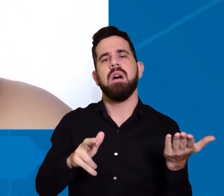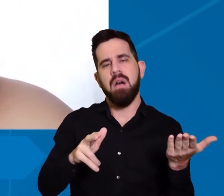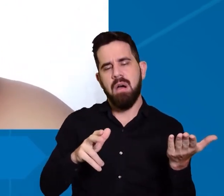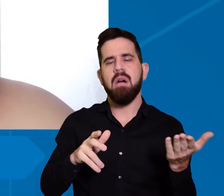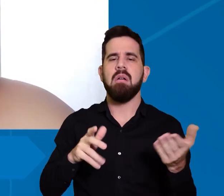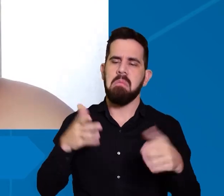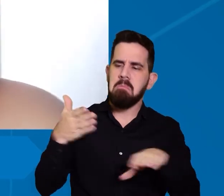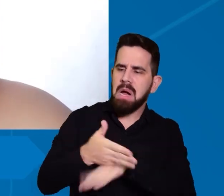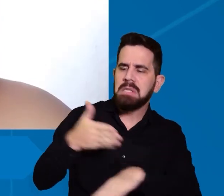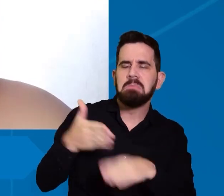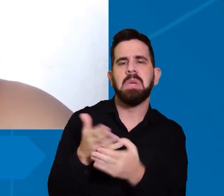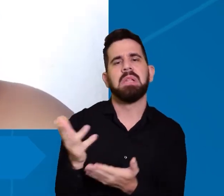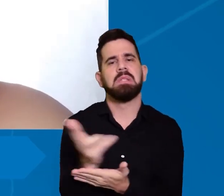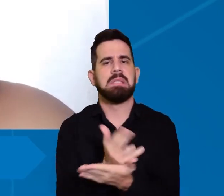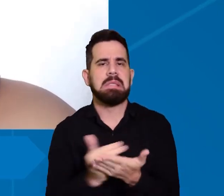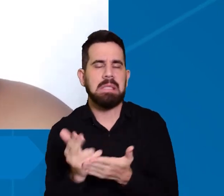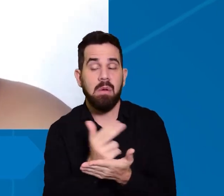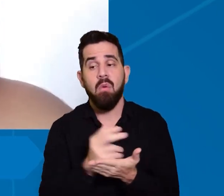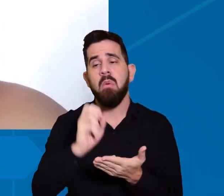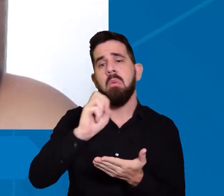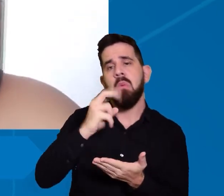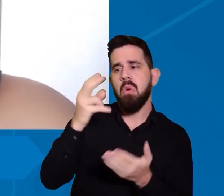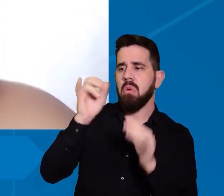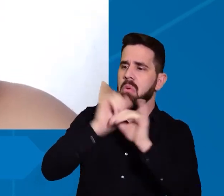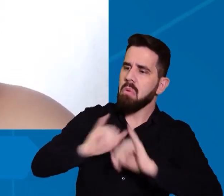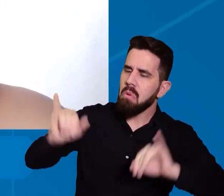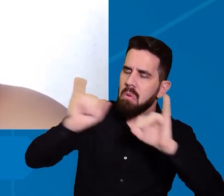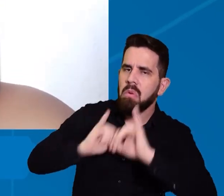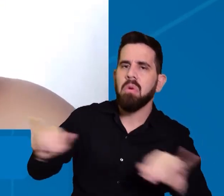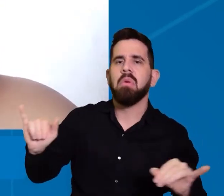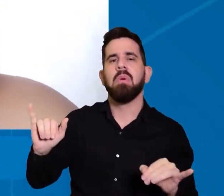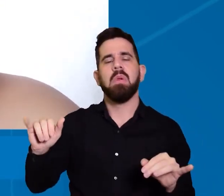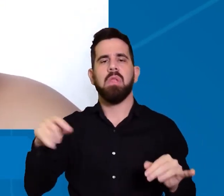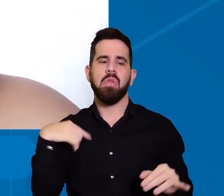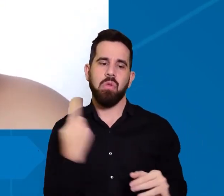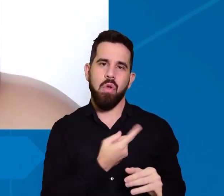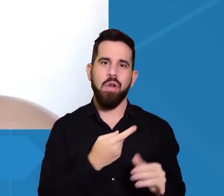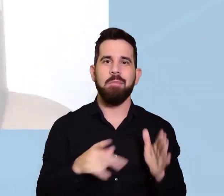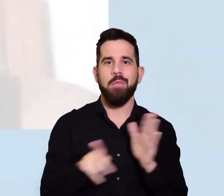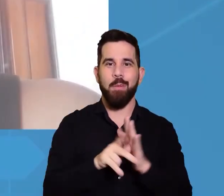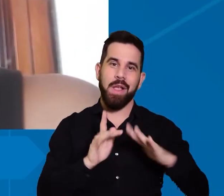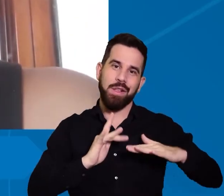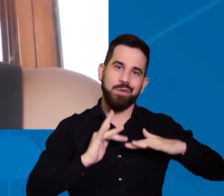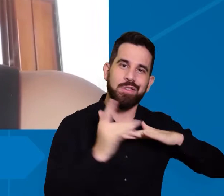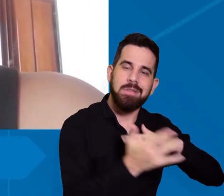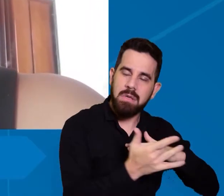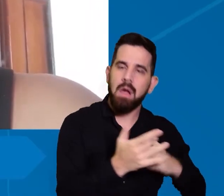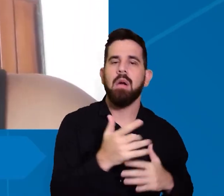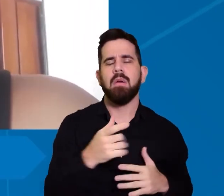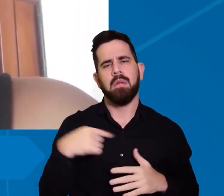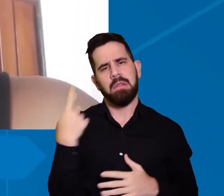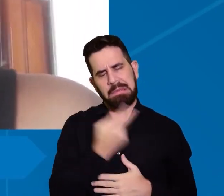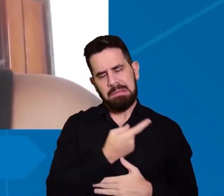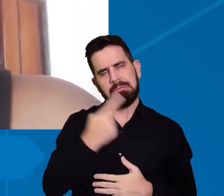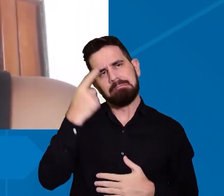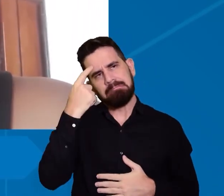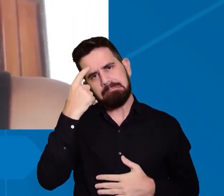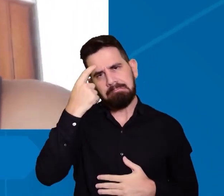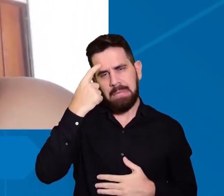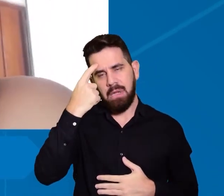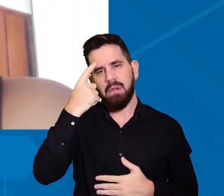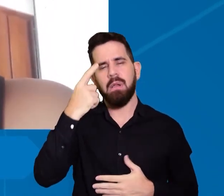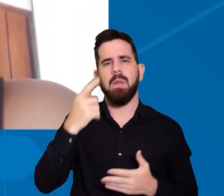fazem desenhos ou ajudam na divulgação criação de layout para as nossas redes sociais. Então decidimos corrigir redações